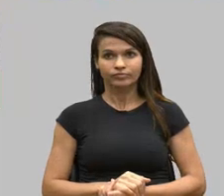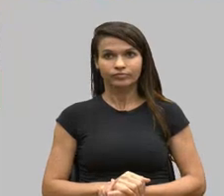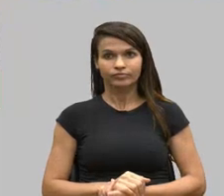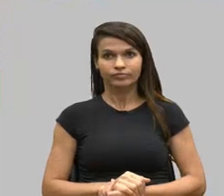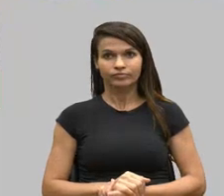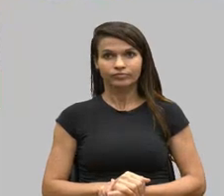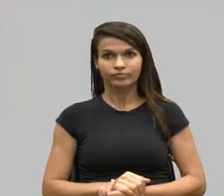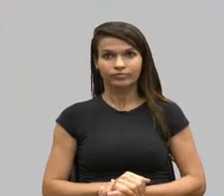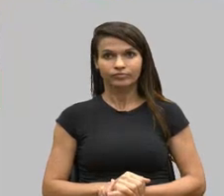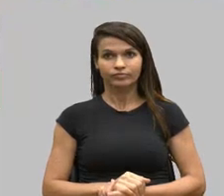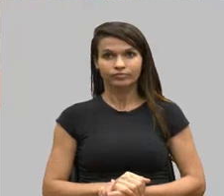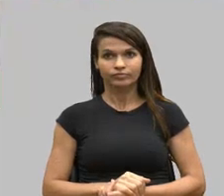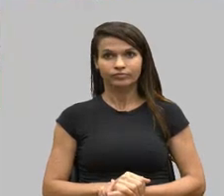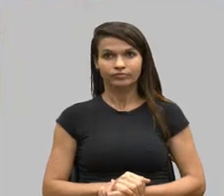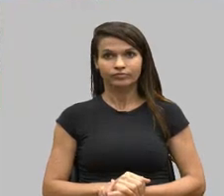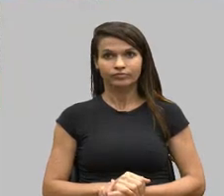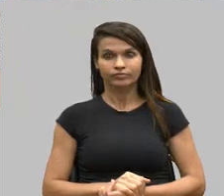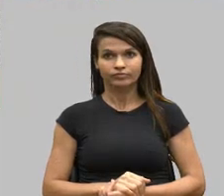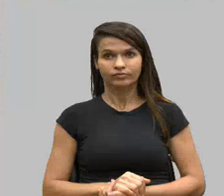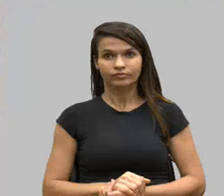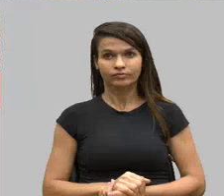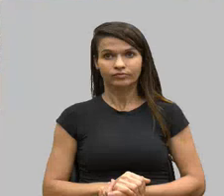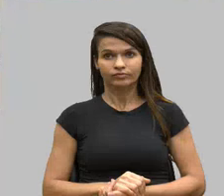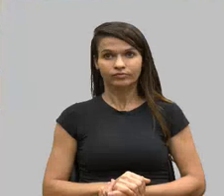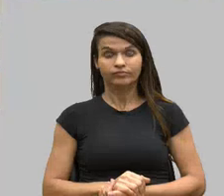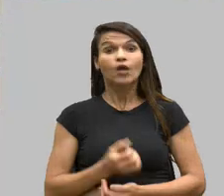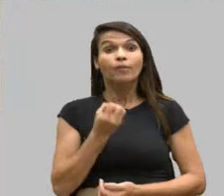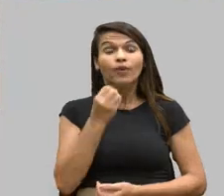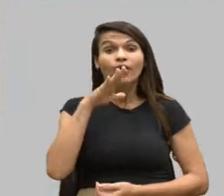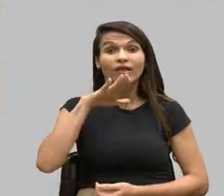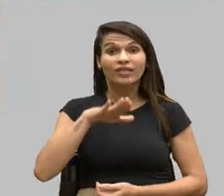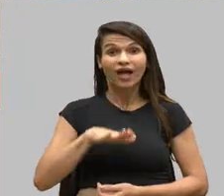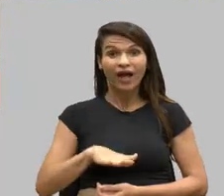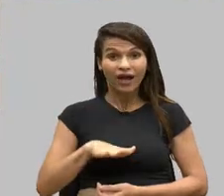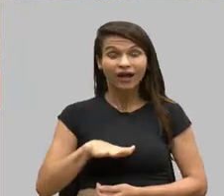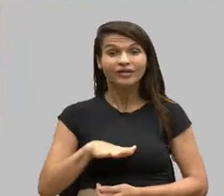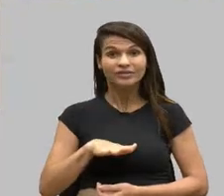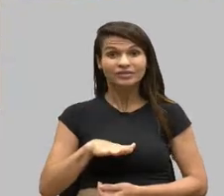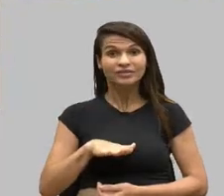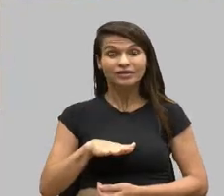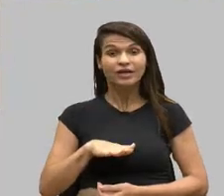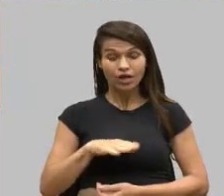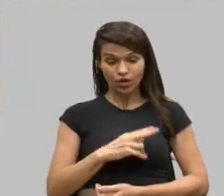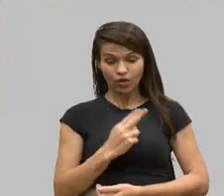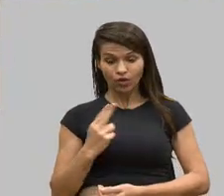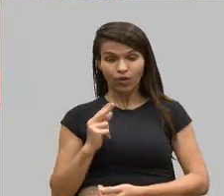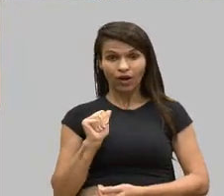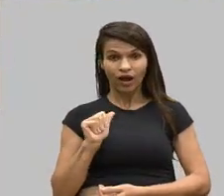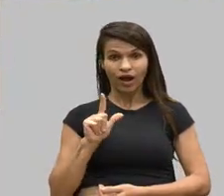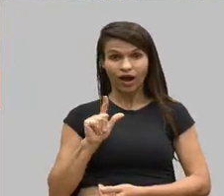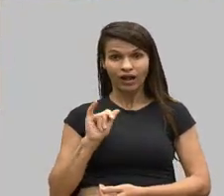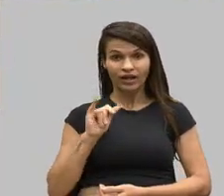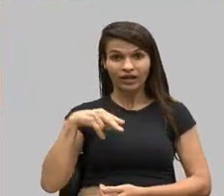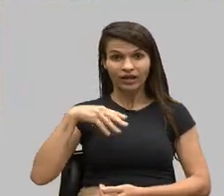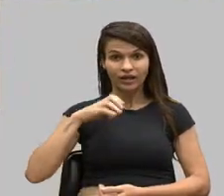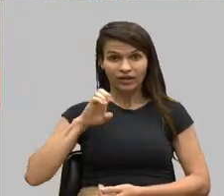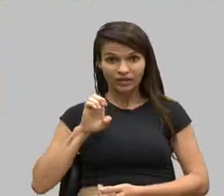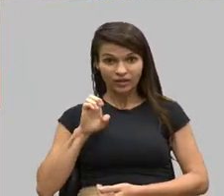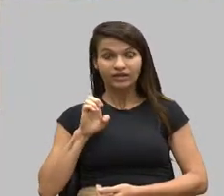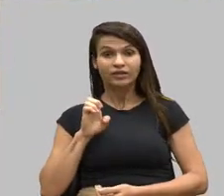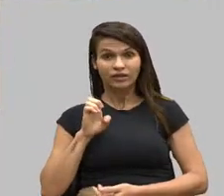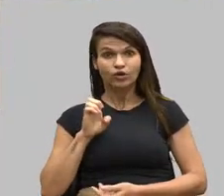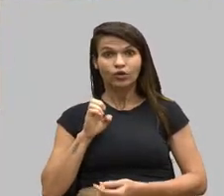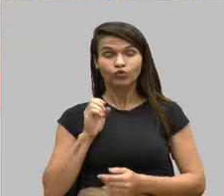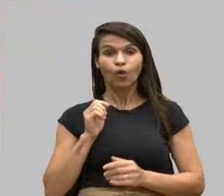Tá bom. Boa tarde. Eu sou Aline Castro. Eu estou aqui atrás.